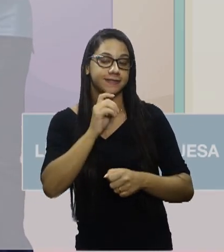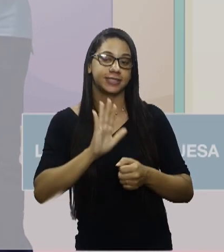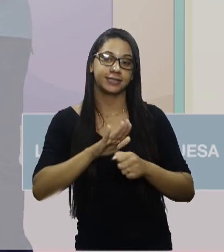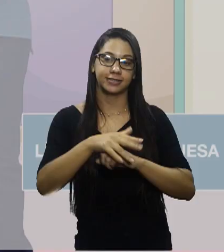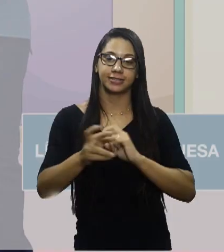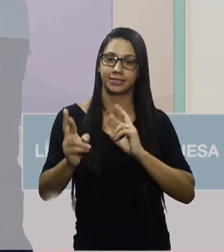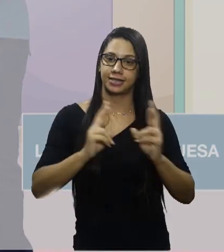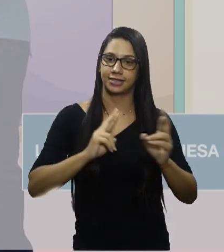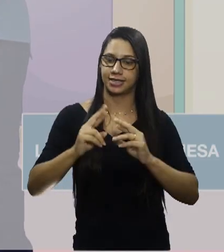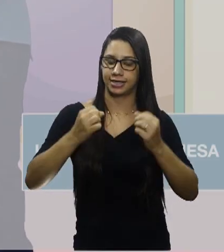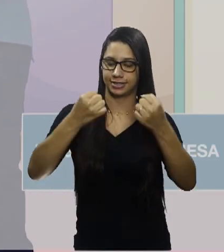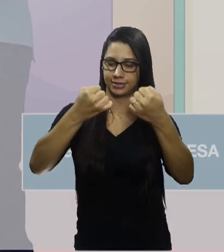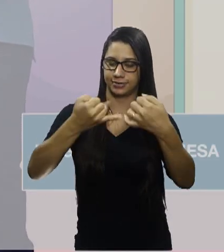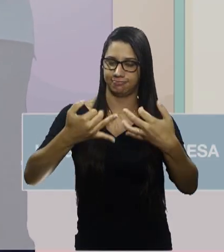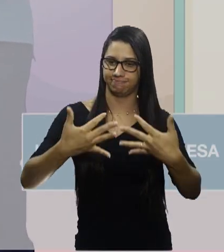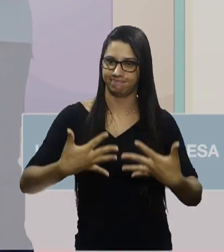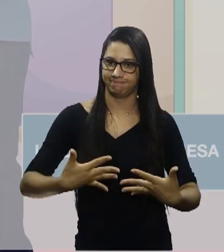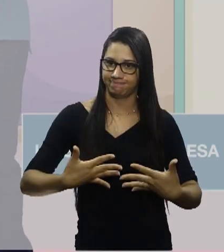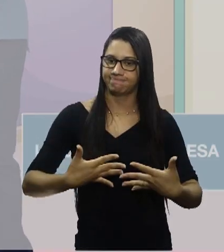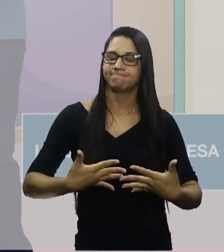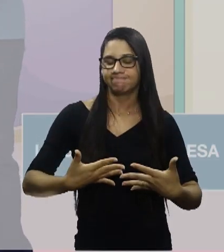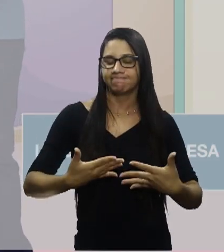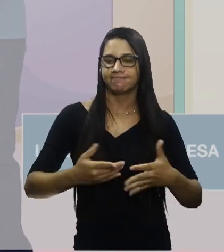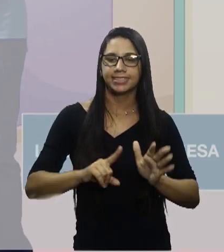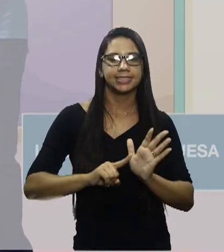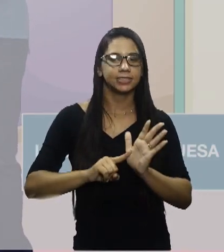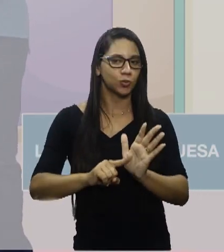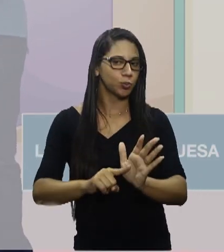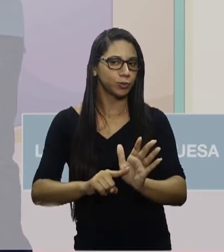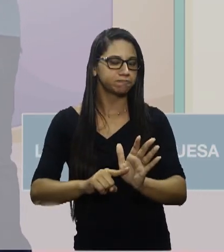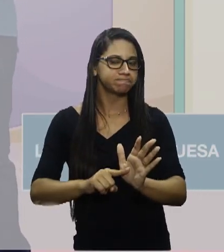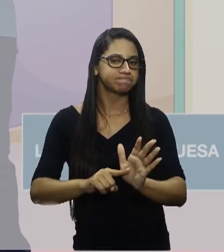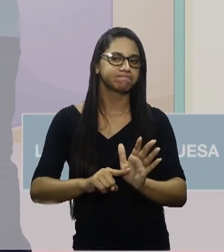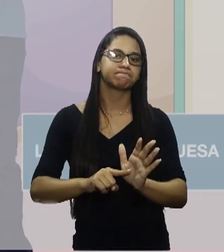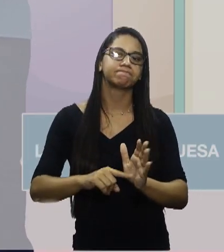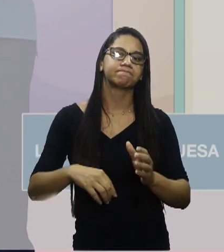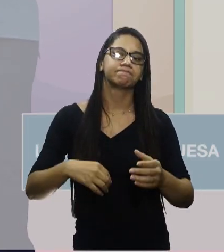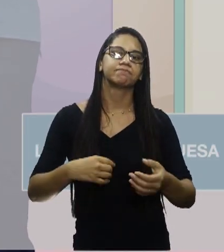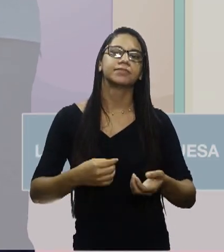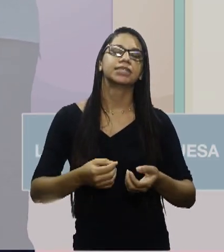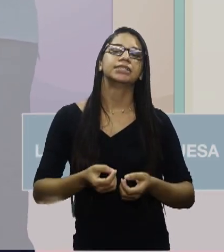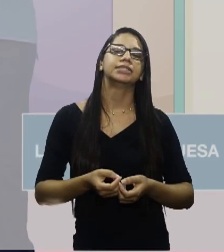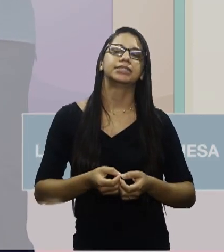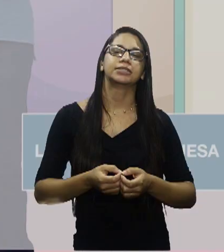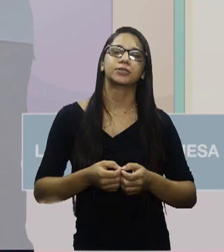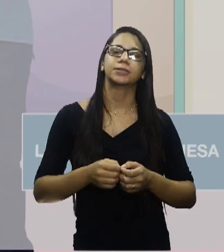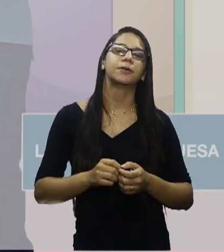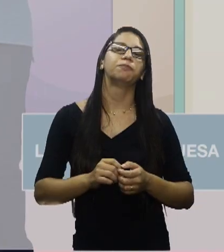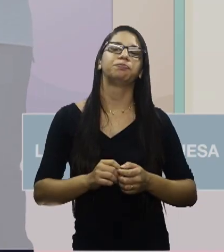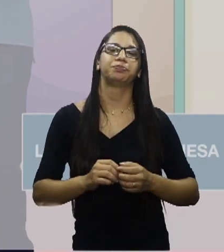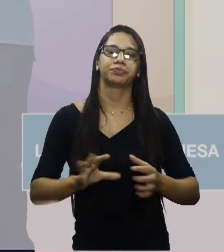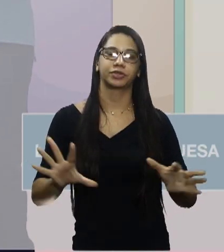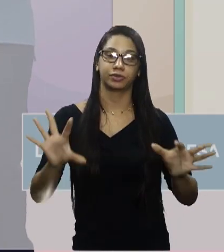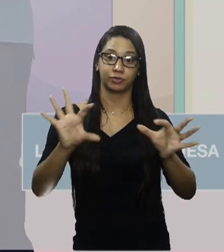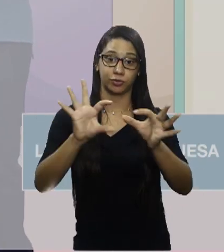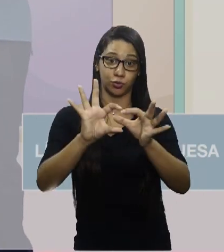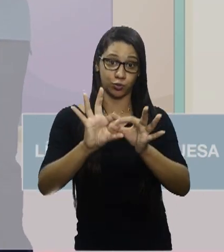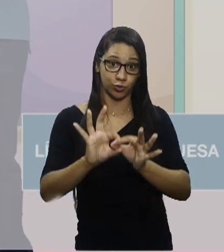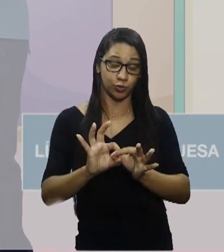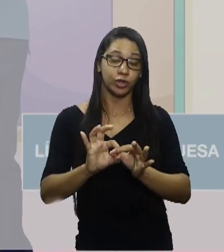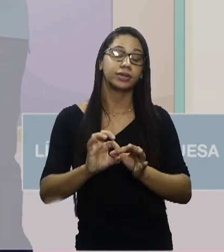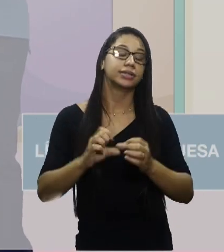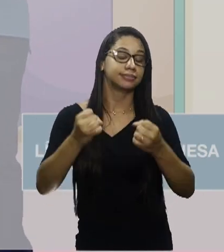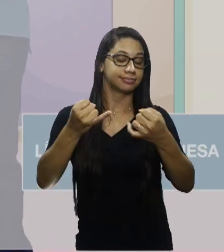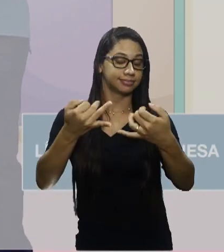relação de explicação aí está sendo dada, está sendo coordenada pela conjunção coordenativa